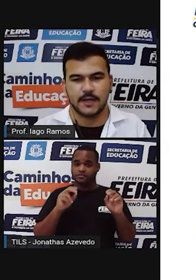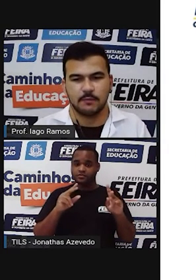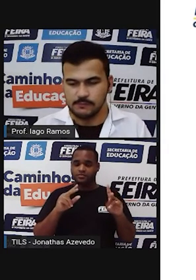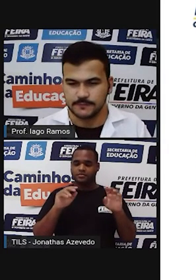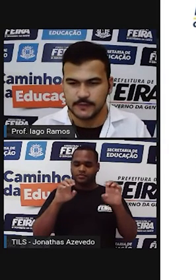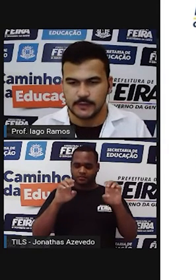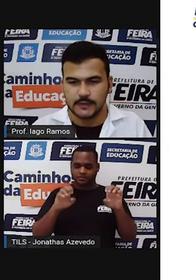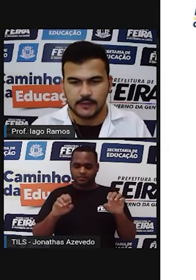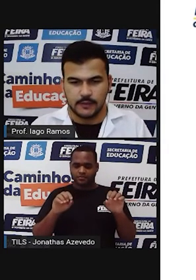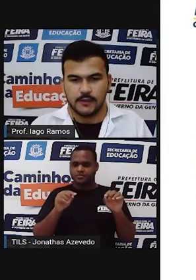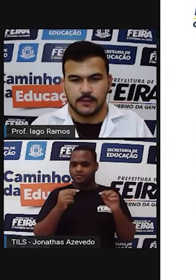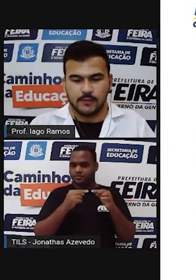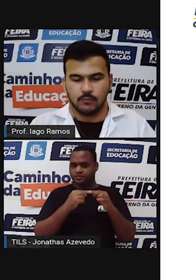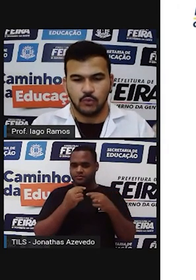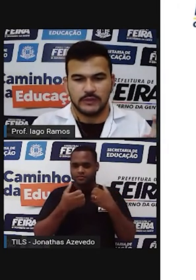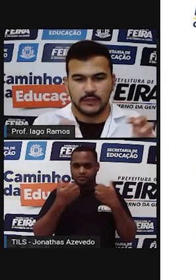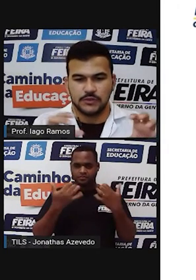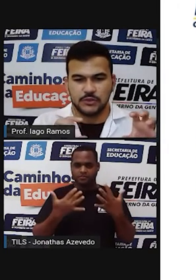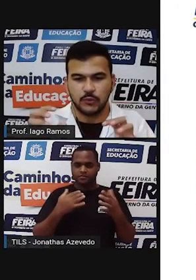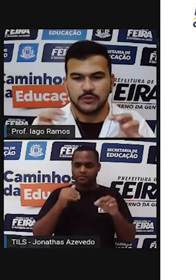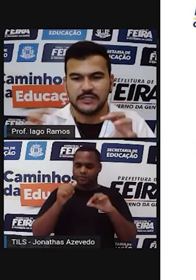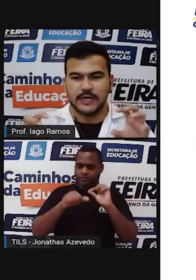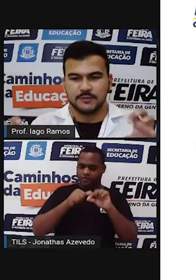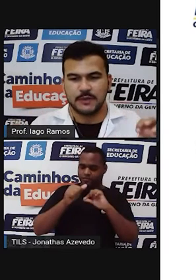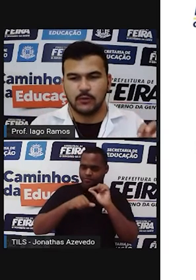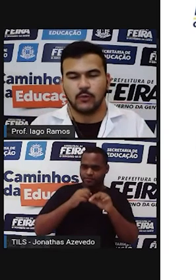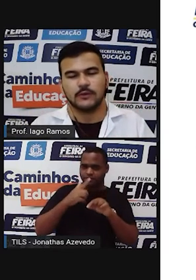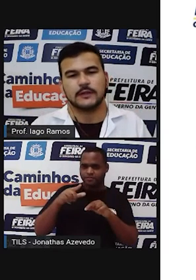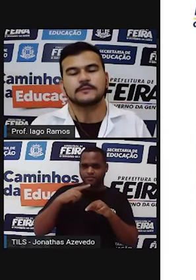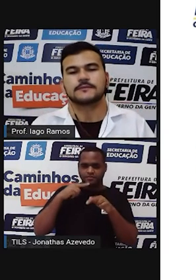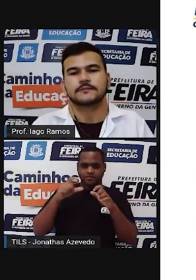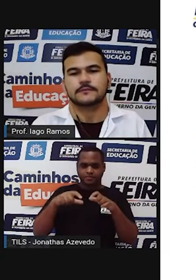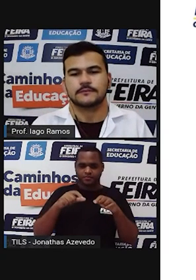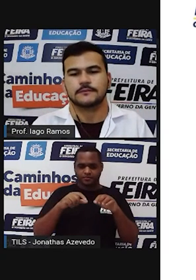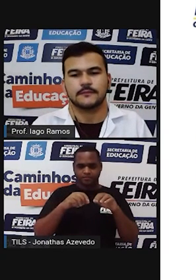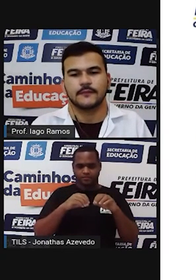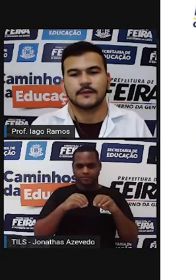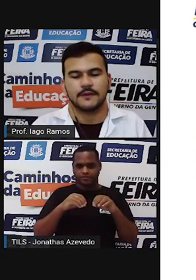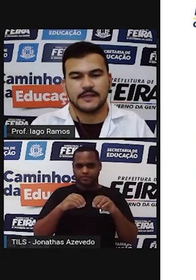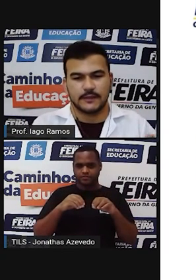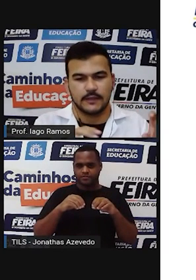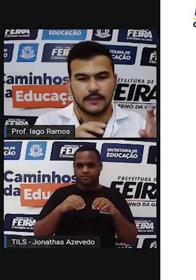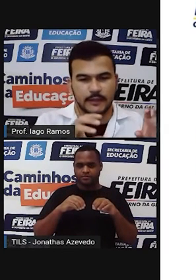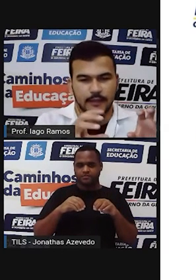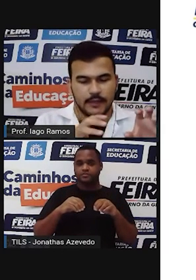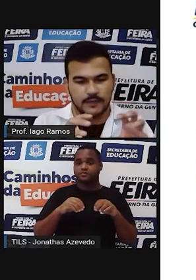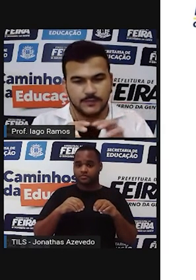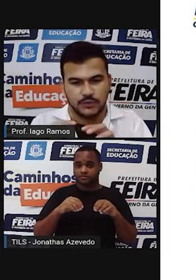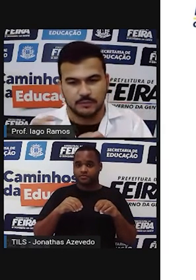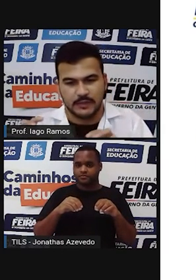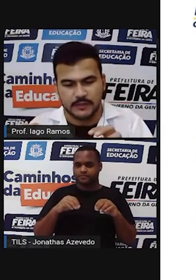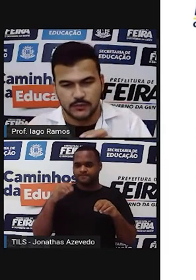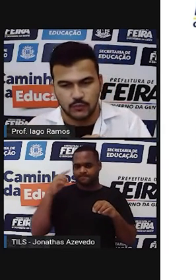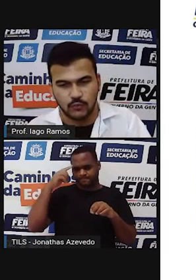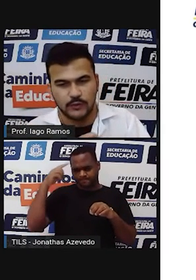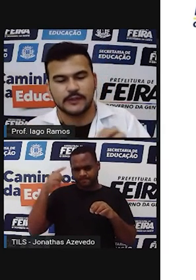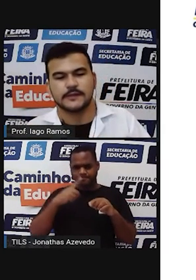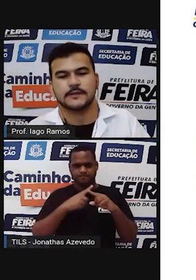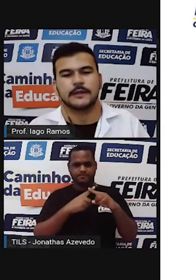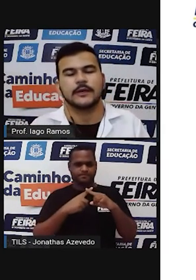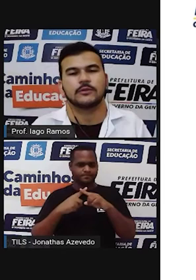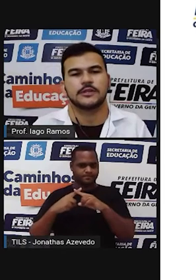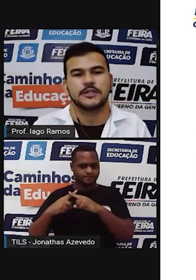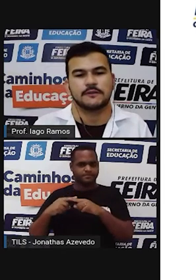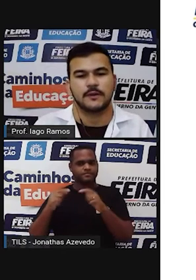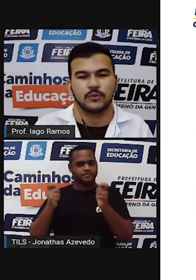ali esse esquema. Mudando de uma unidade para outra, fazendo ali aquelas multiplicações,